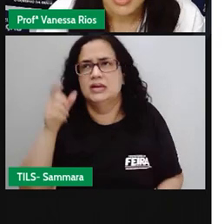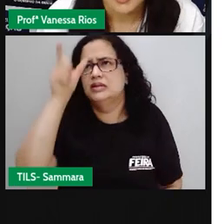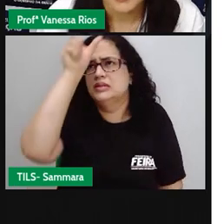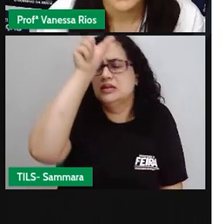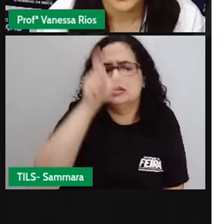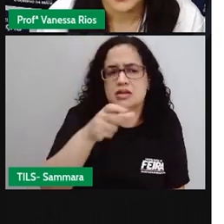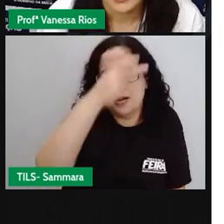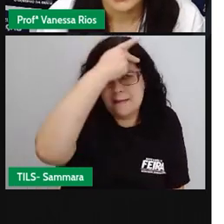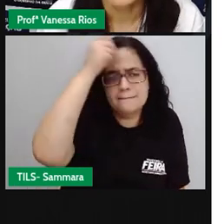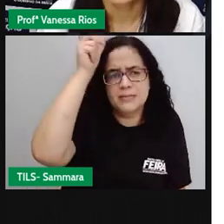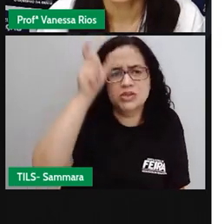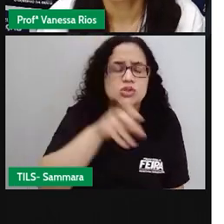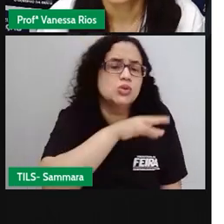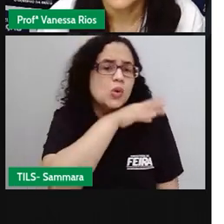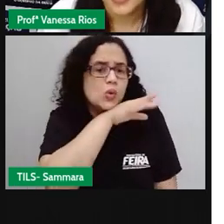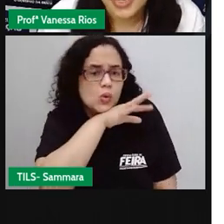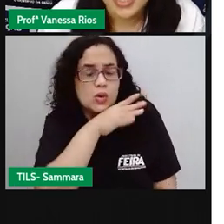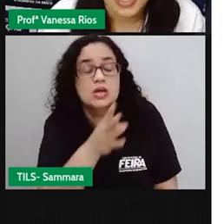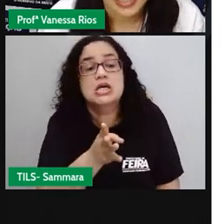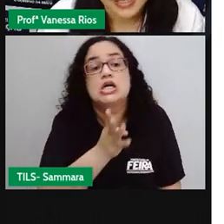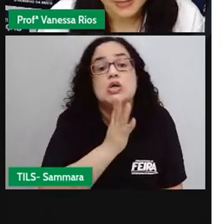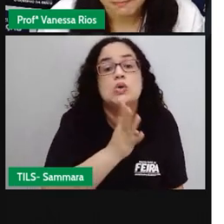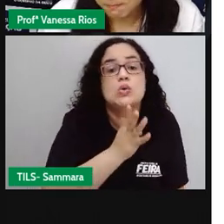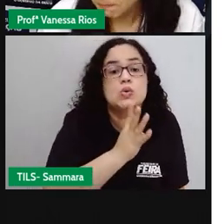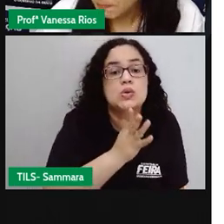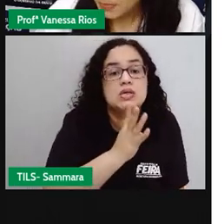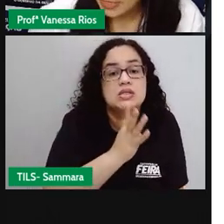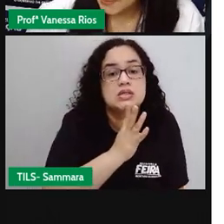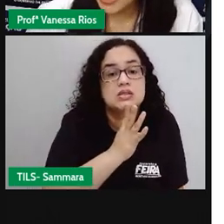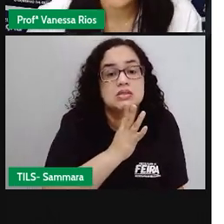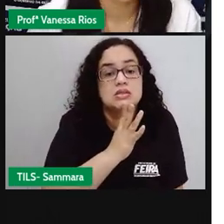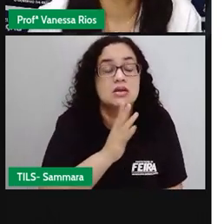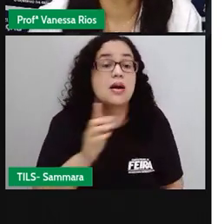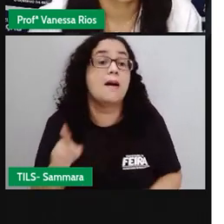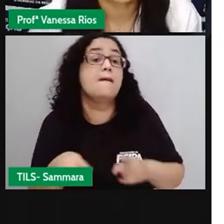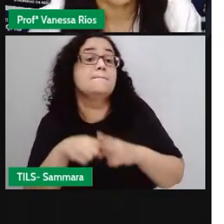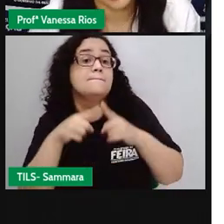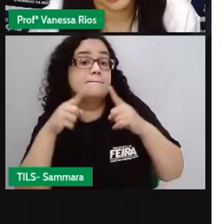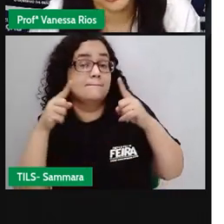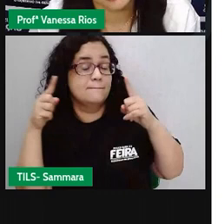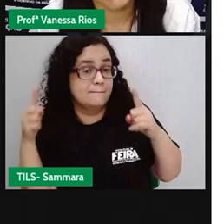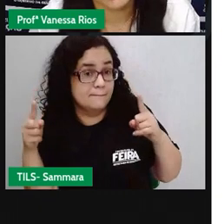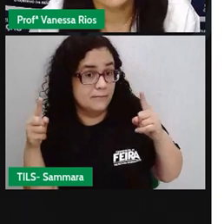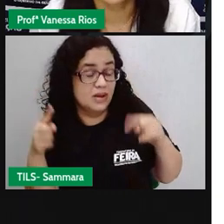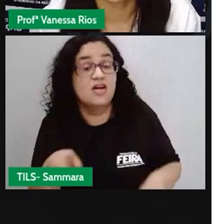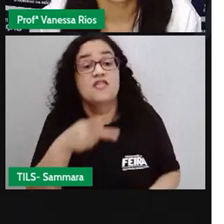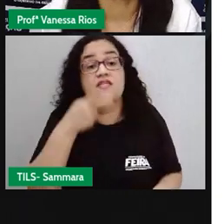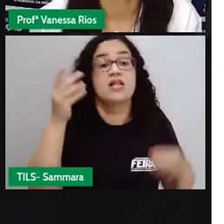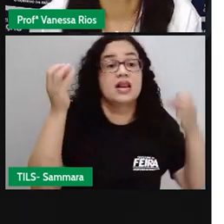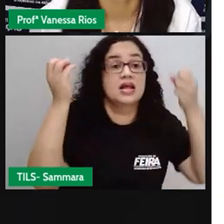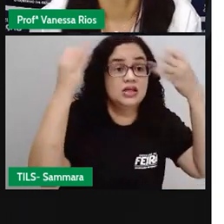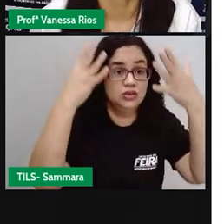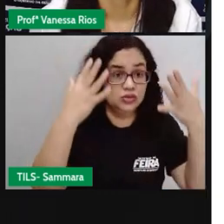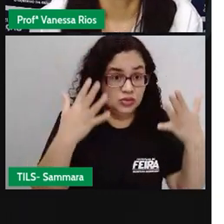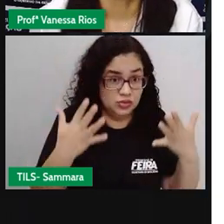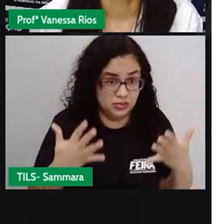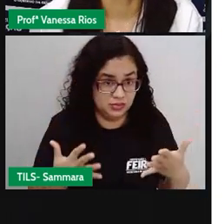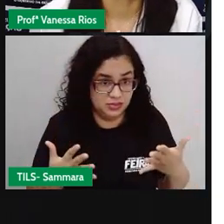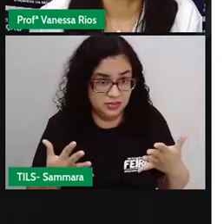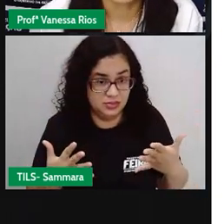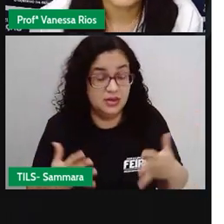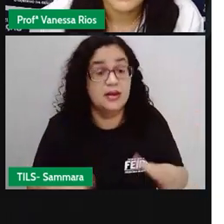negativas às pessoas sem antes conhecidas. Mas, voltando aí ao que a gente está falando em relação